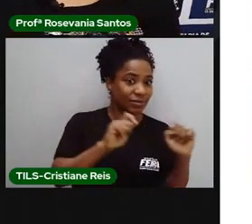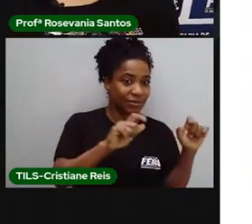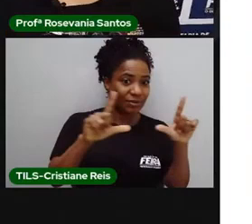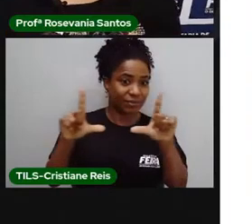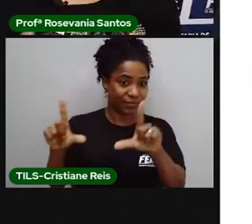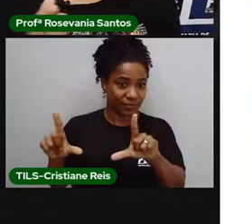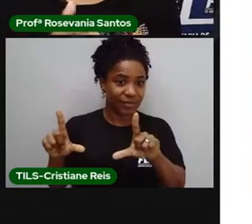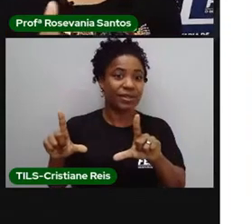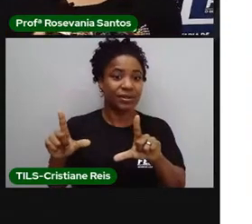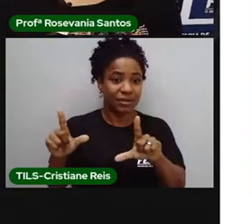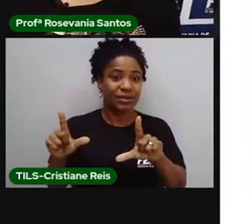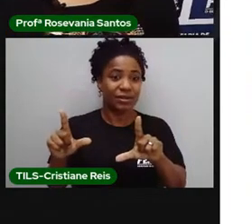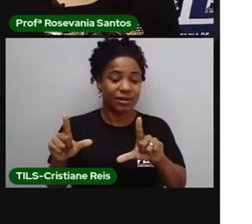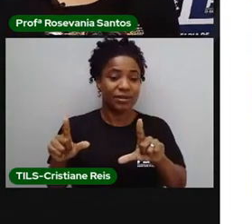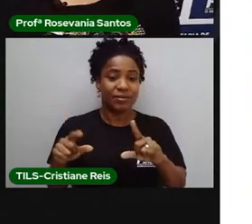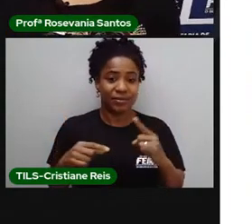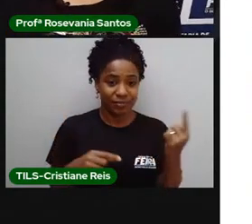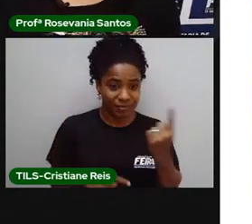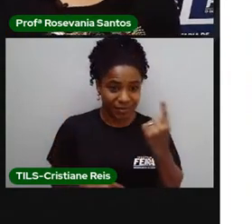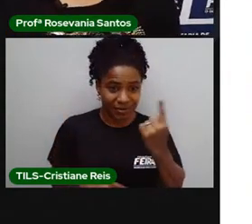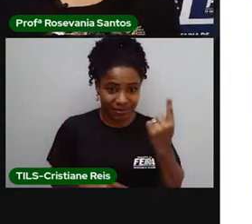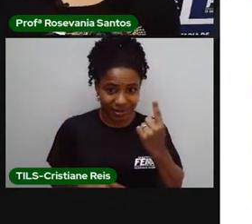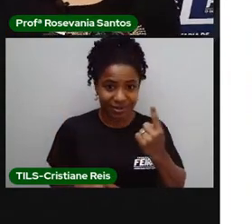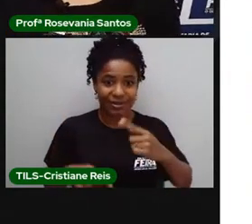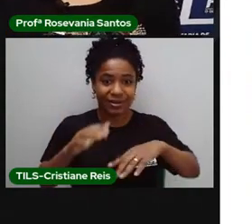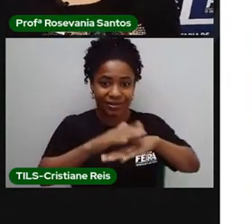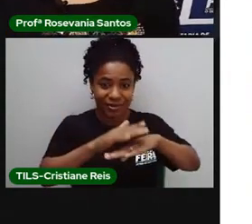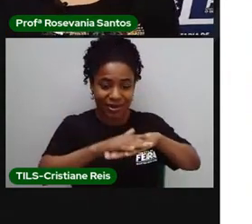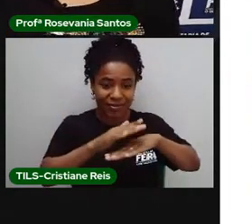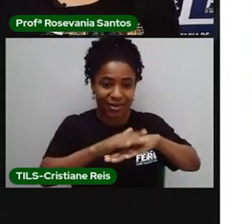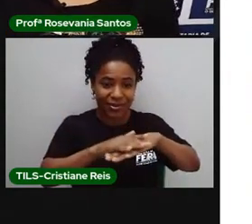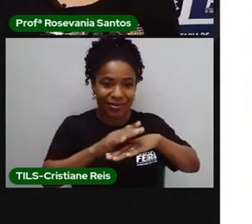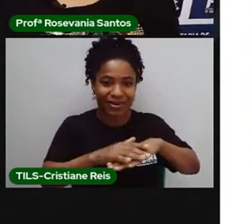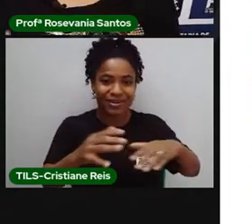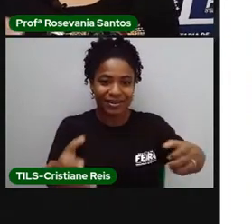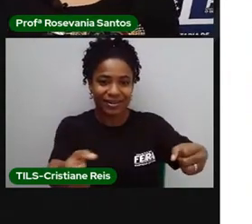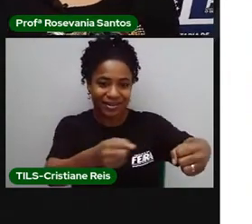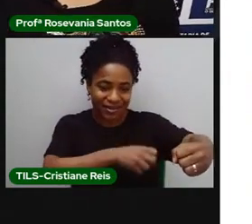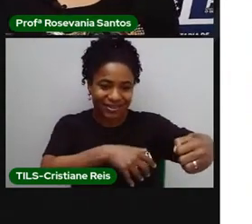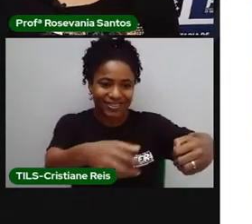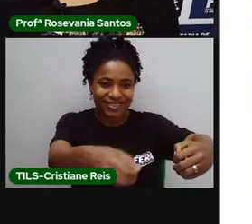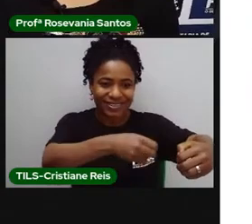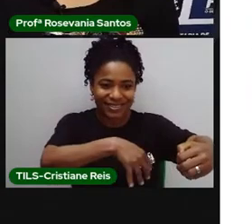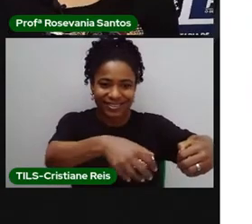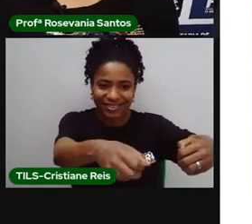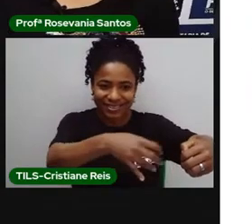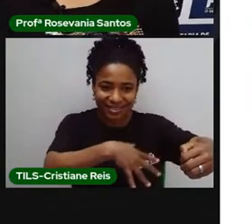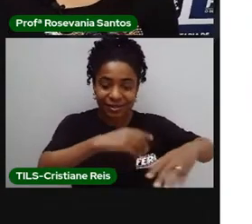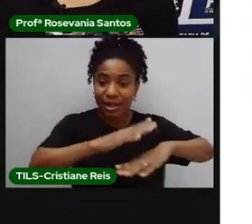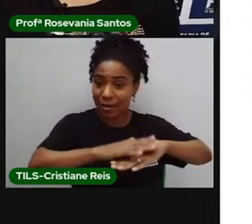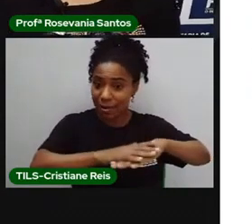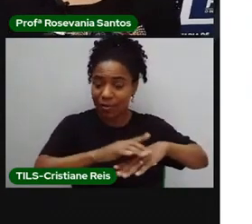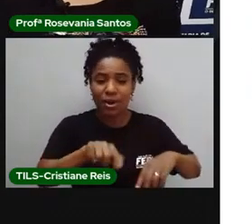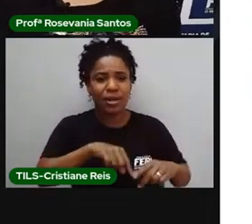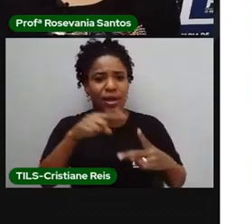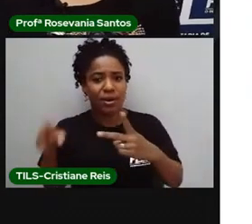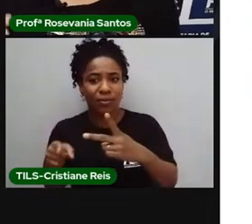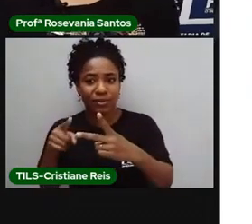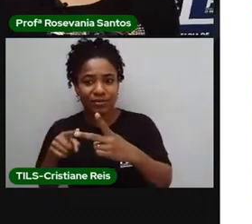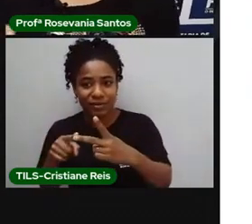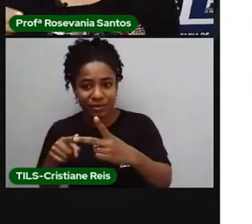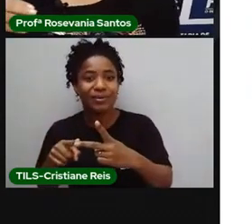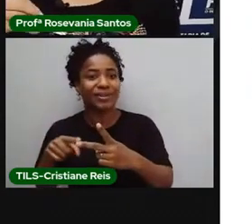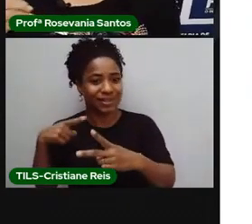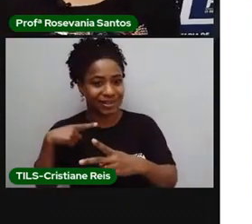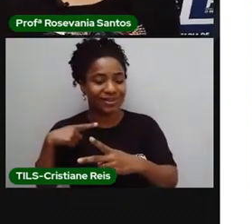colheita. Na primeira tem uma colheita toda manual e na segunda uma colheita totalmente mecanizada. Além de